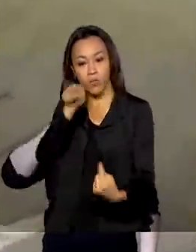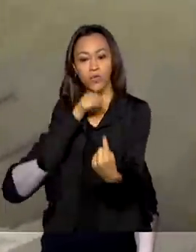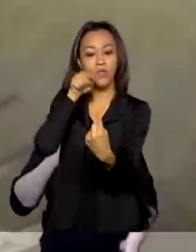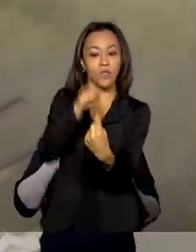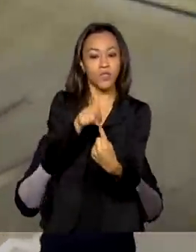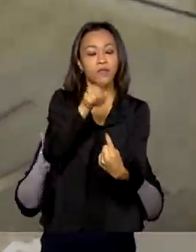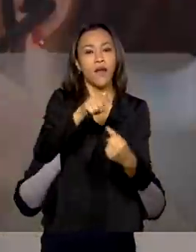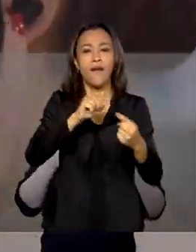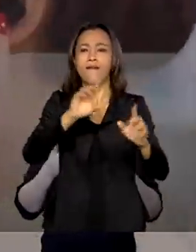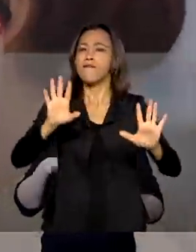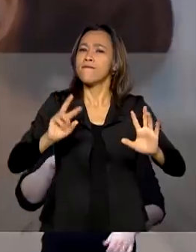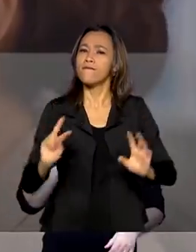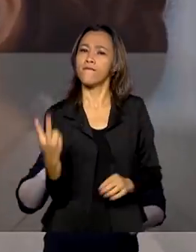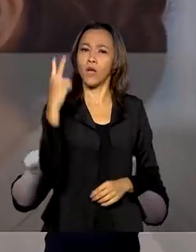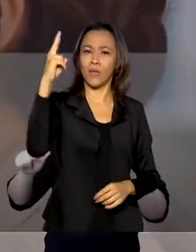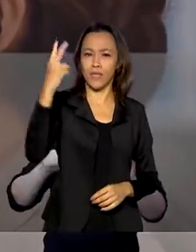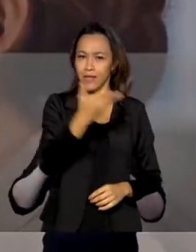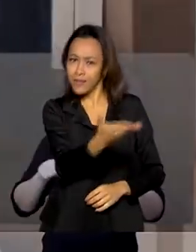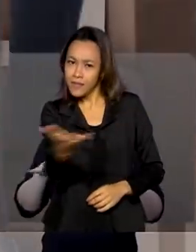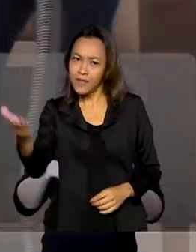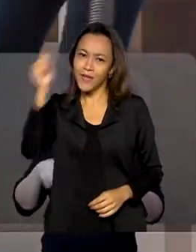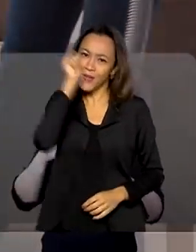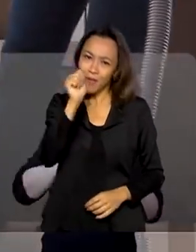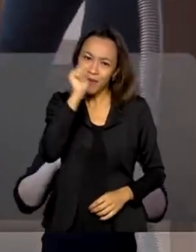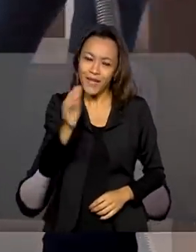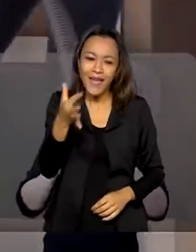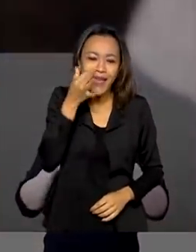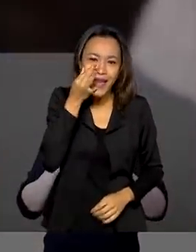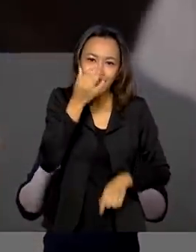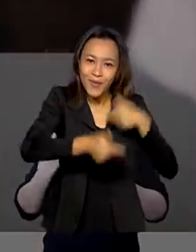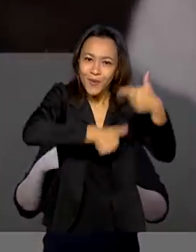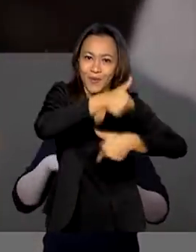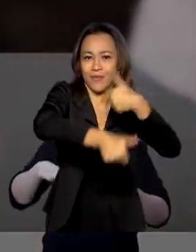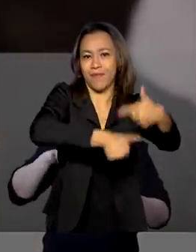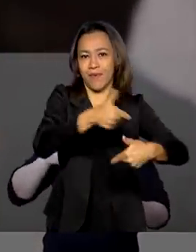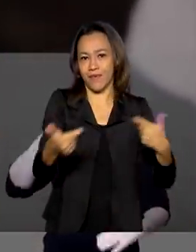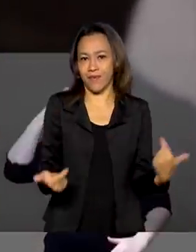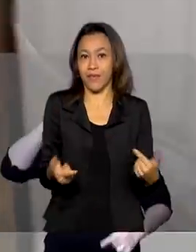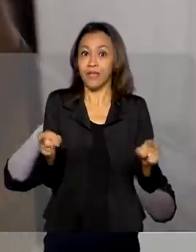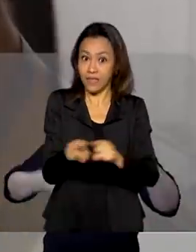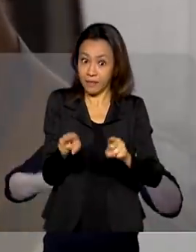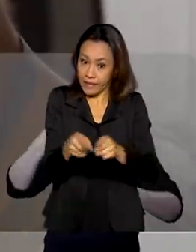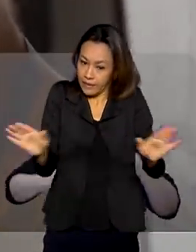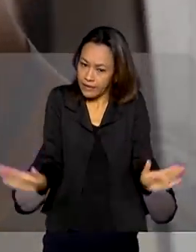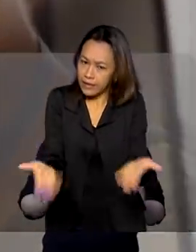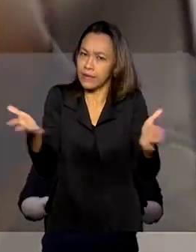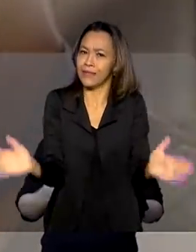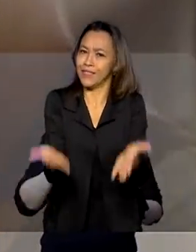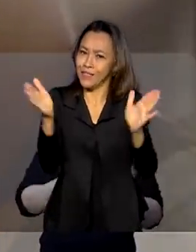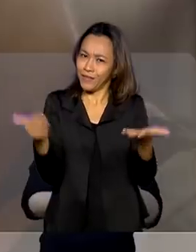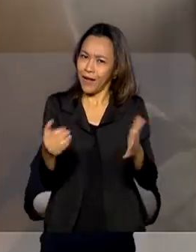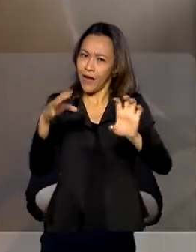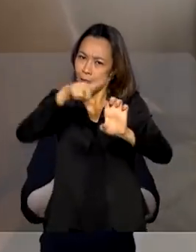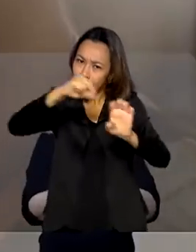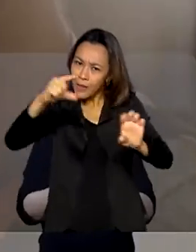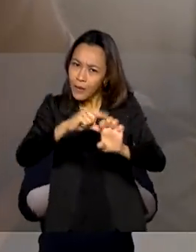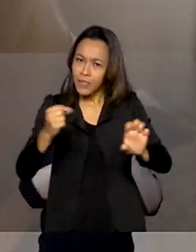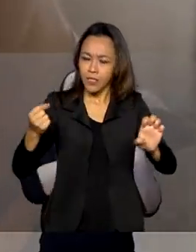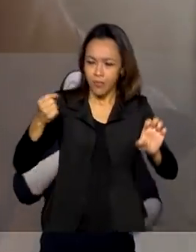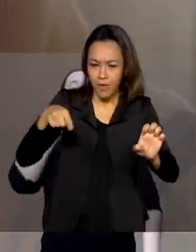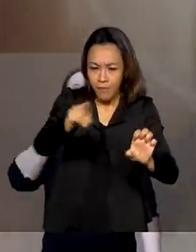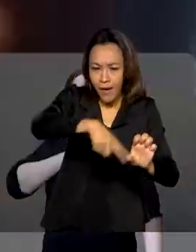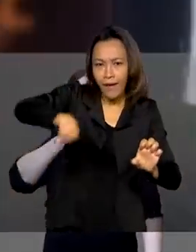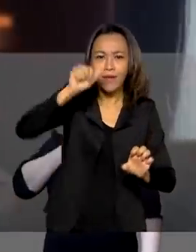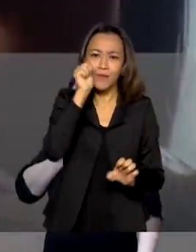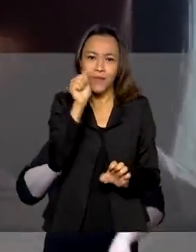a valorização da presença feminina no mercado de trabalho e incentivar o empreendedorismo para aquelas